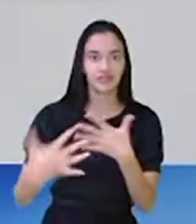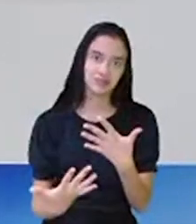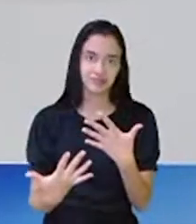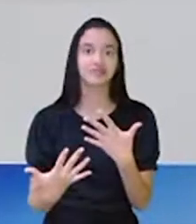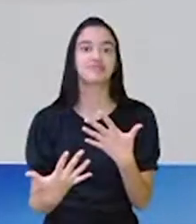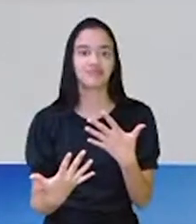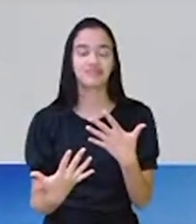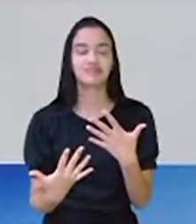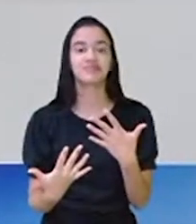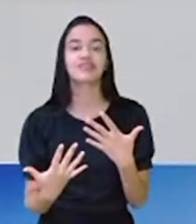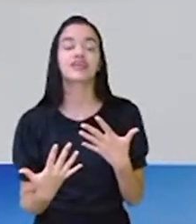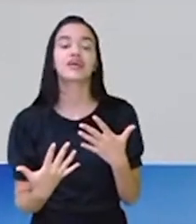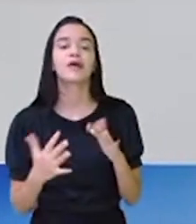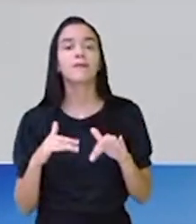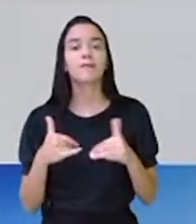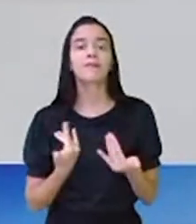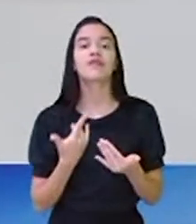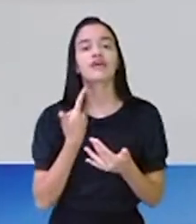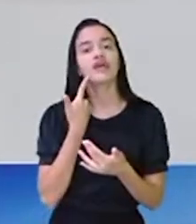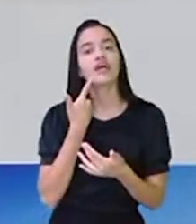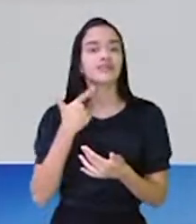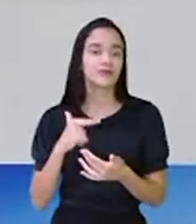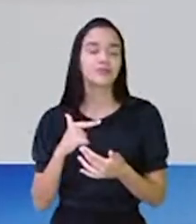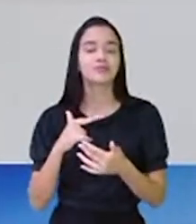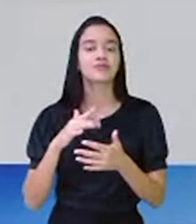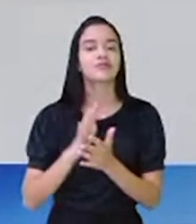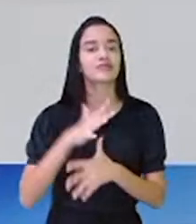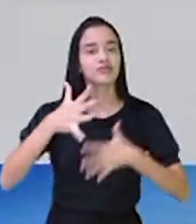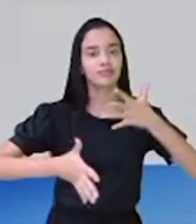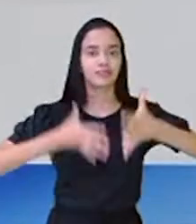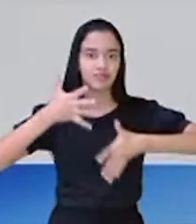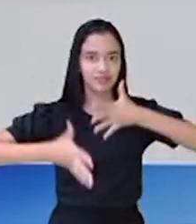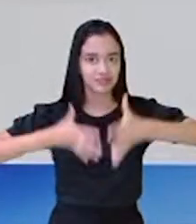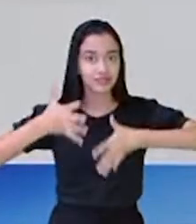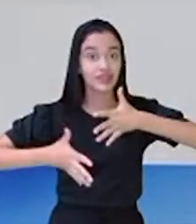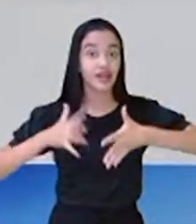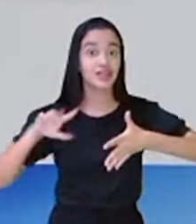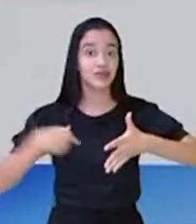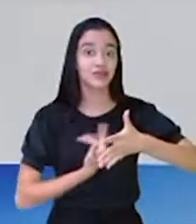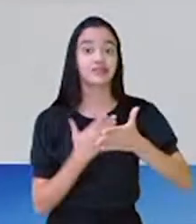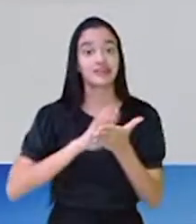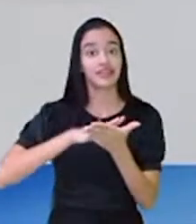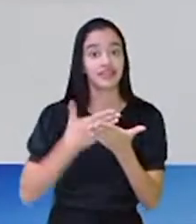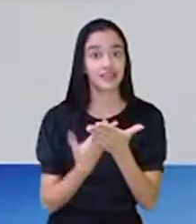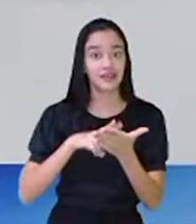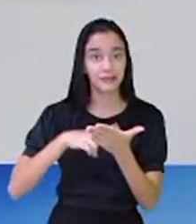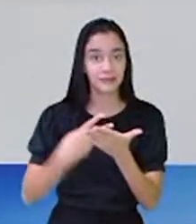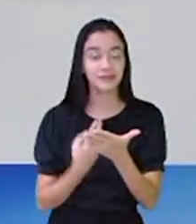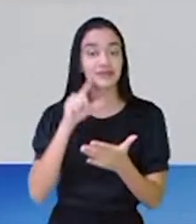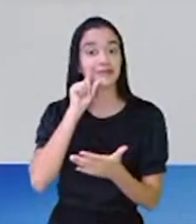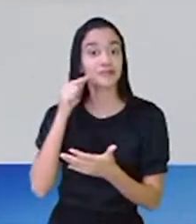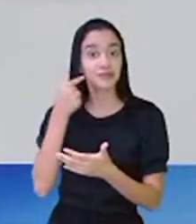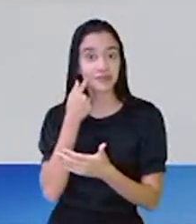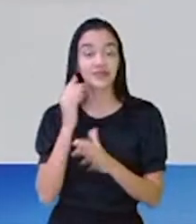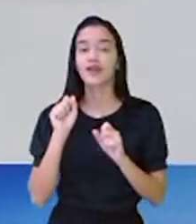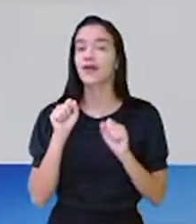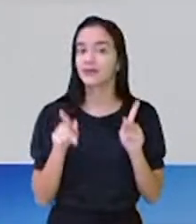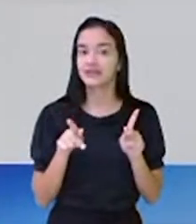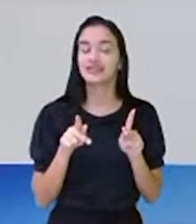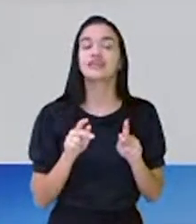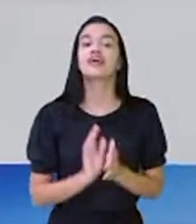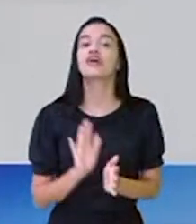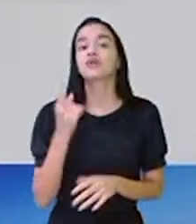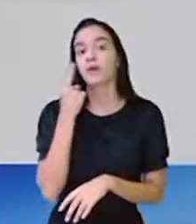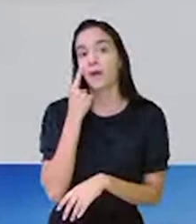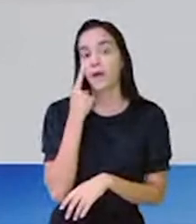tradução para a linguagem brasileira de sinais. Então, a nossa intérprete de hoje é a Midian Mello. Ok, gente?